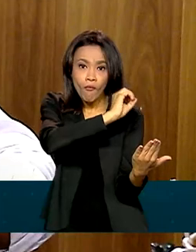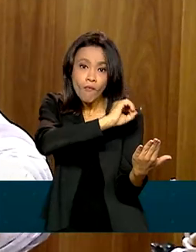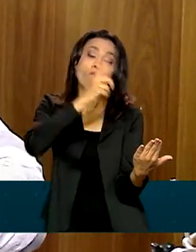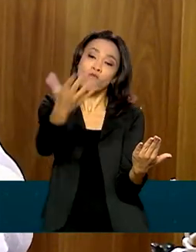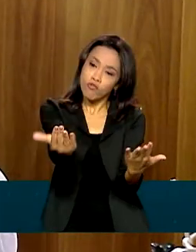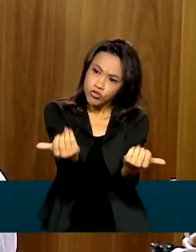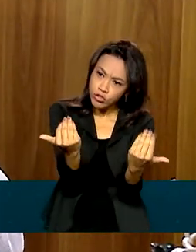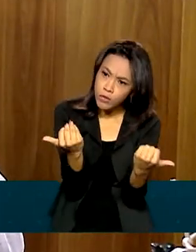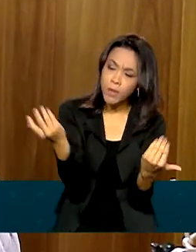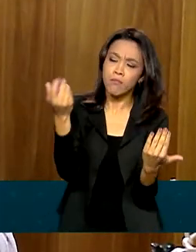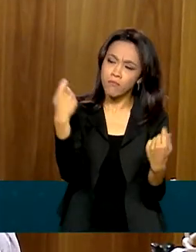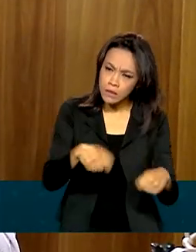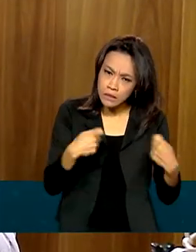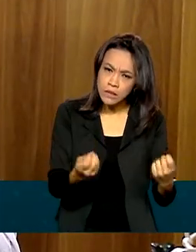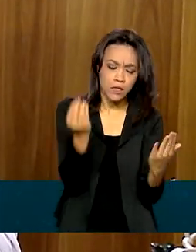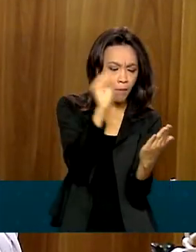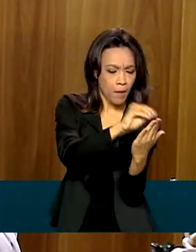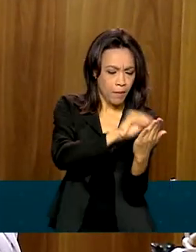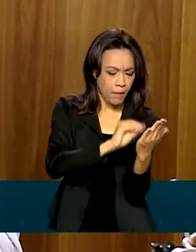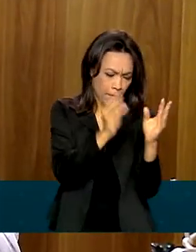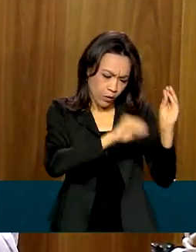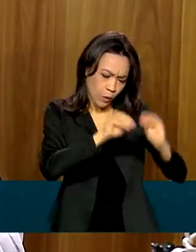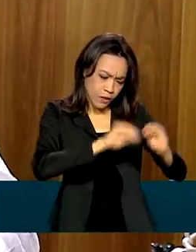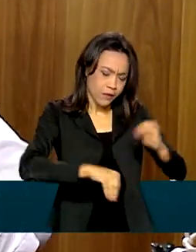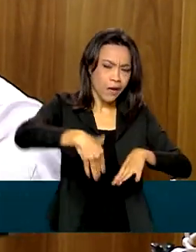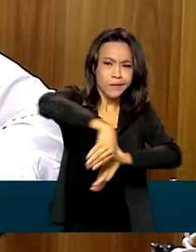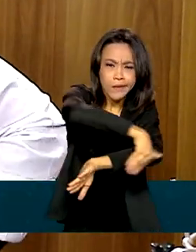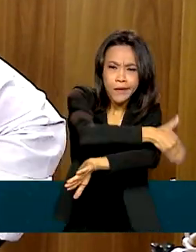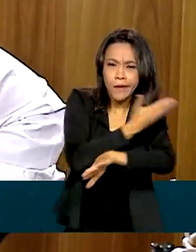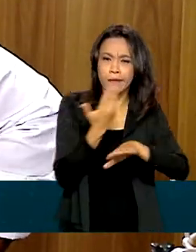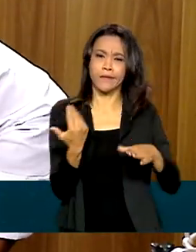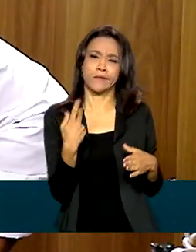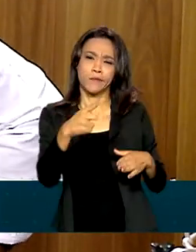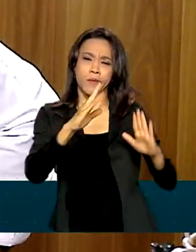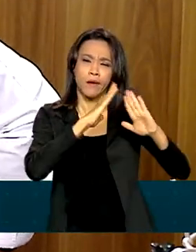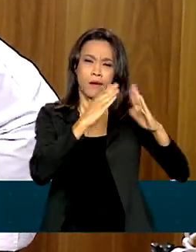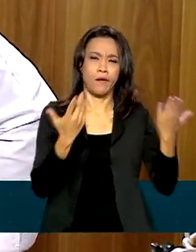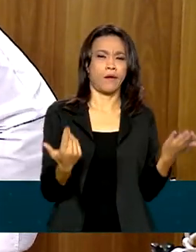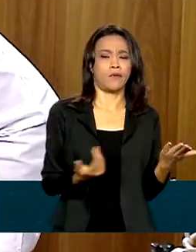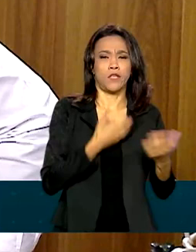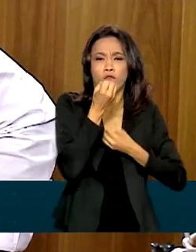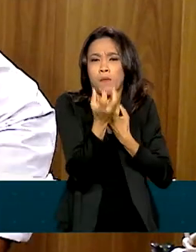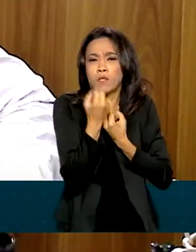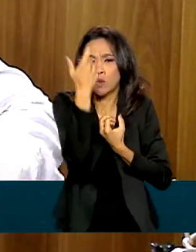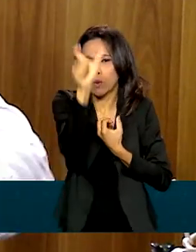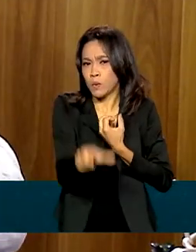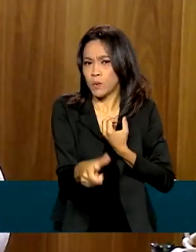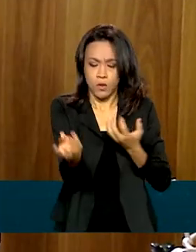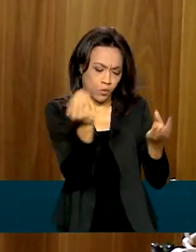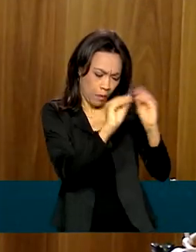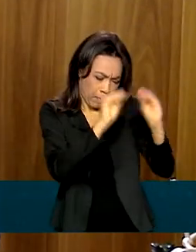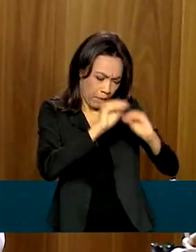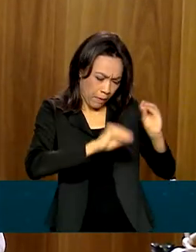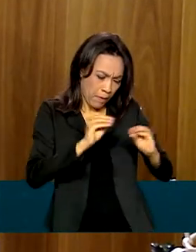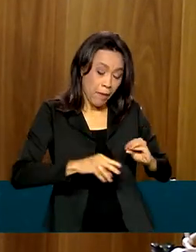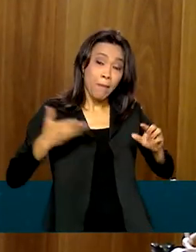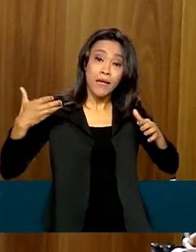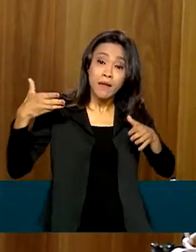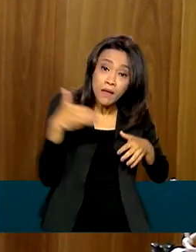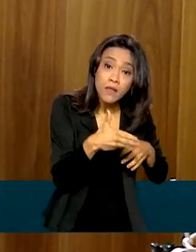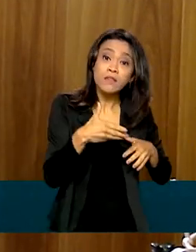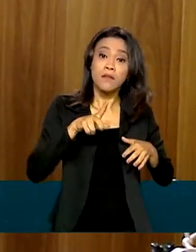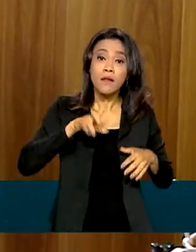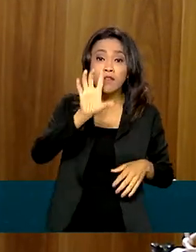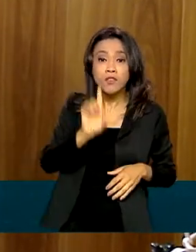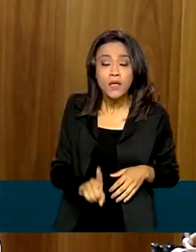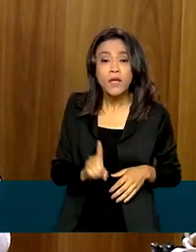faça. É importante manter o cadastro atualizado, lembrando que o cadastro único é a porta de entrada de todos os programas sociais